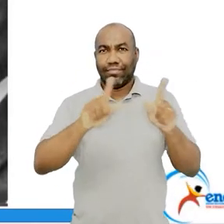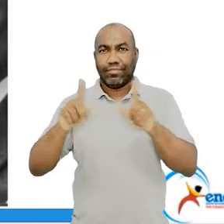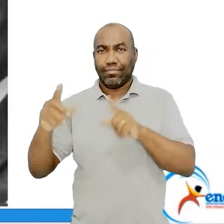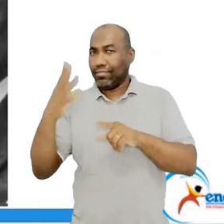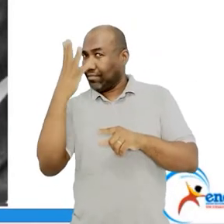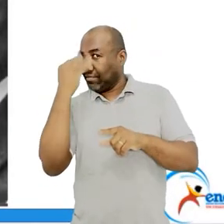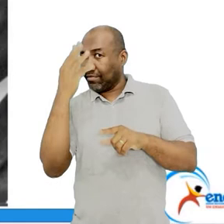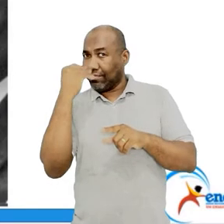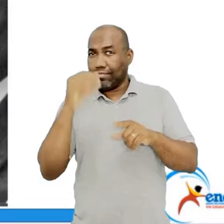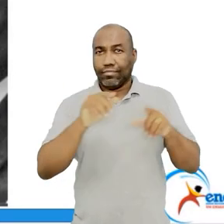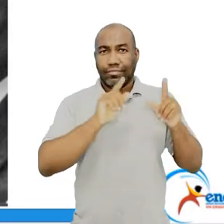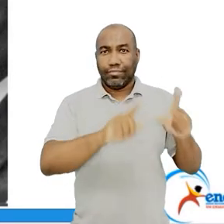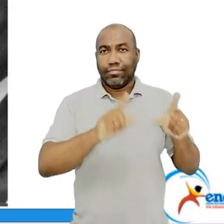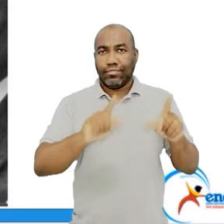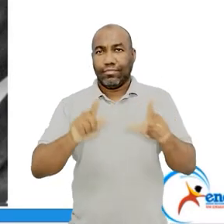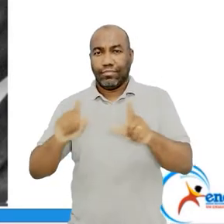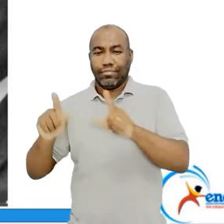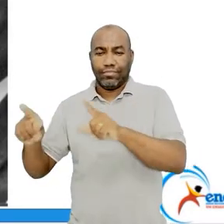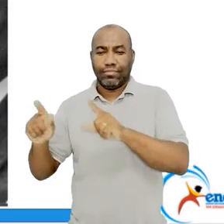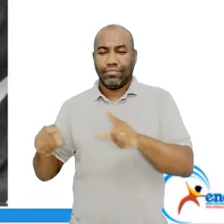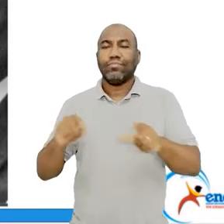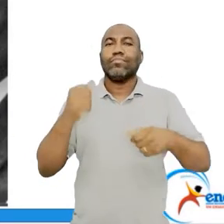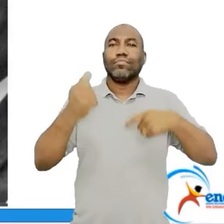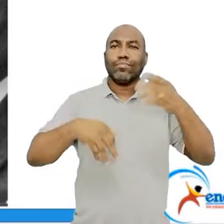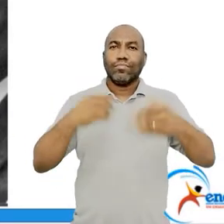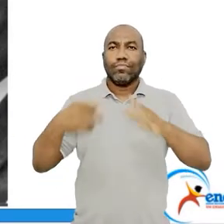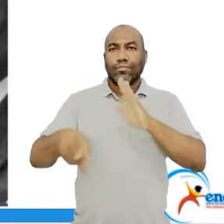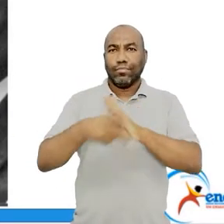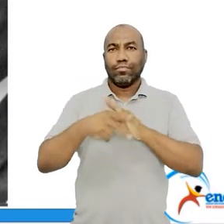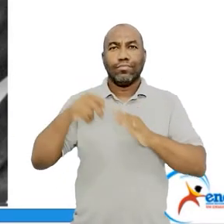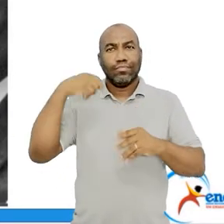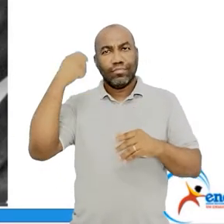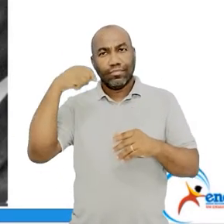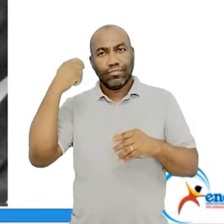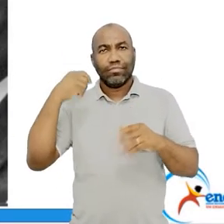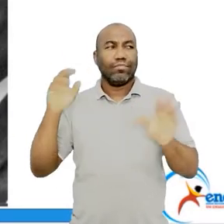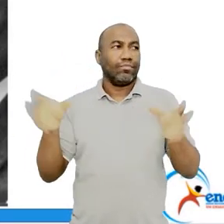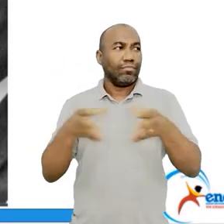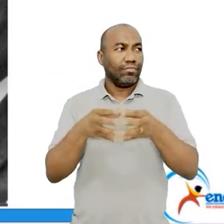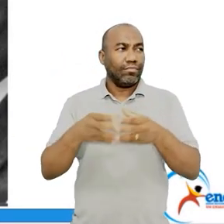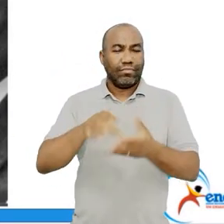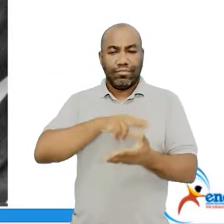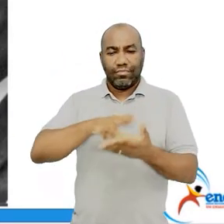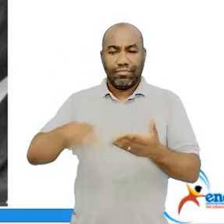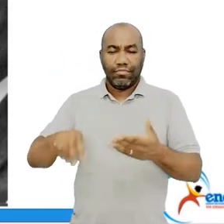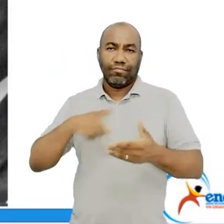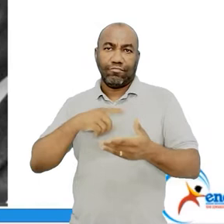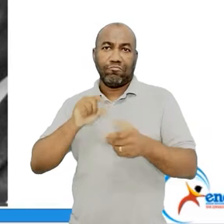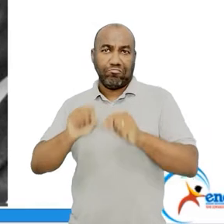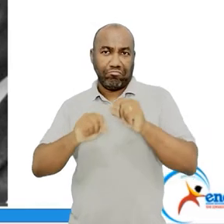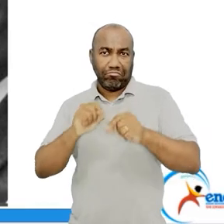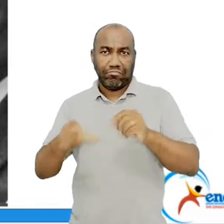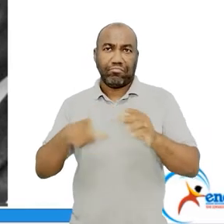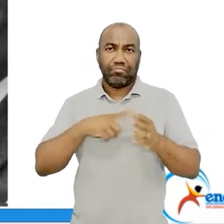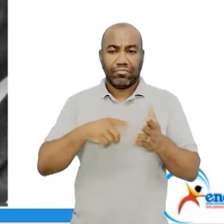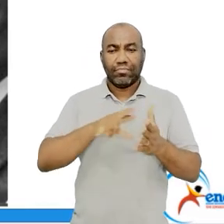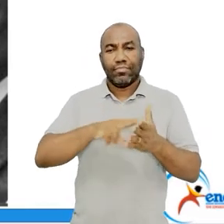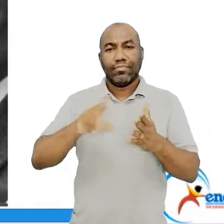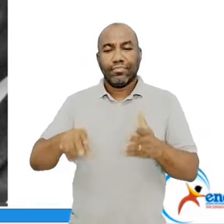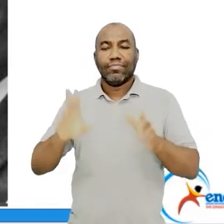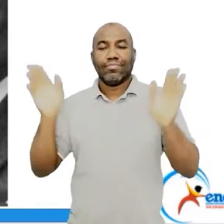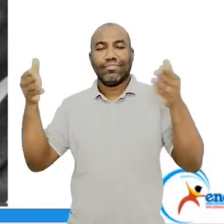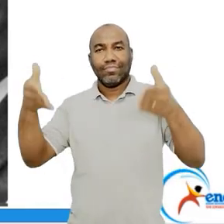com os nossos principais autores que fizeram, autores e artistas, né, que fizeram